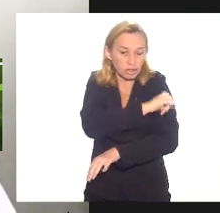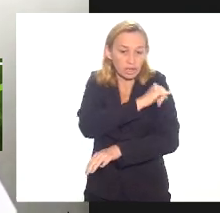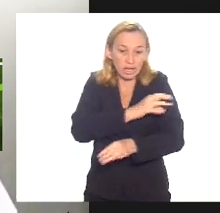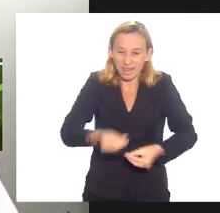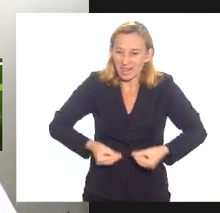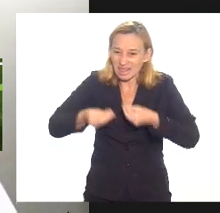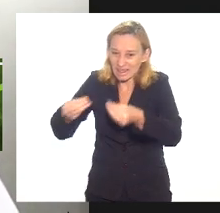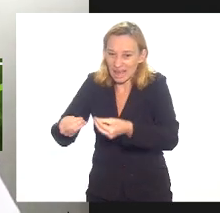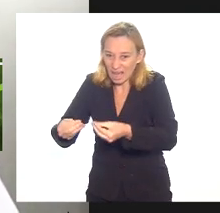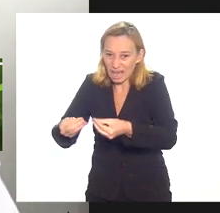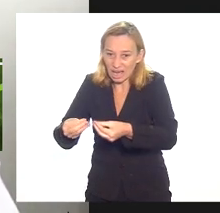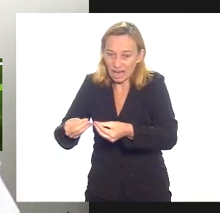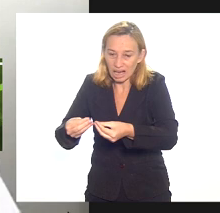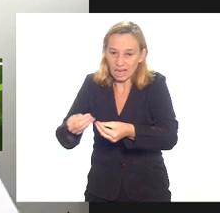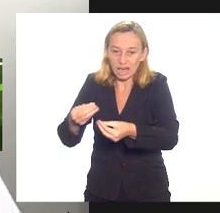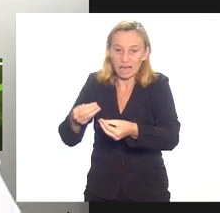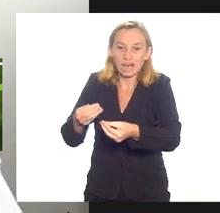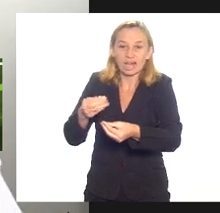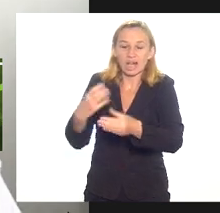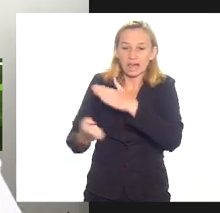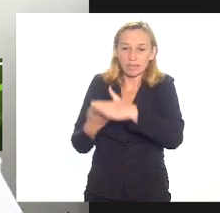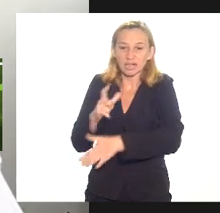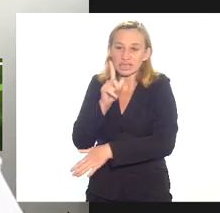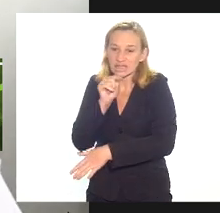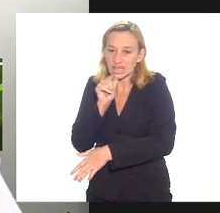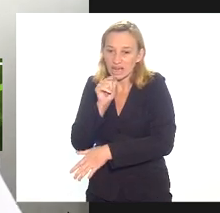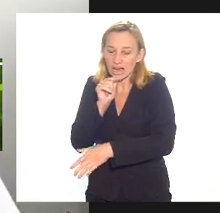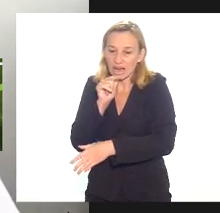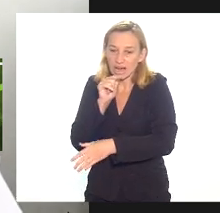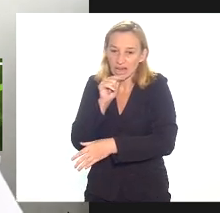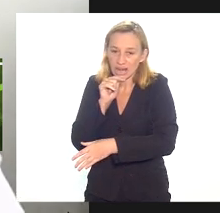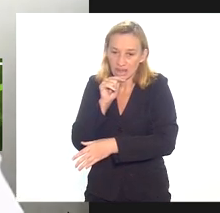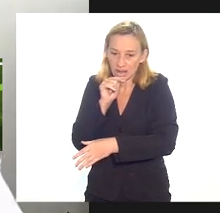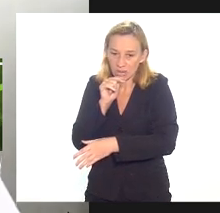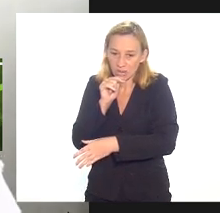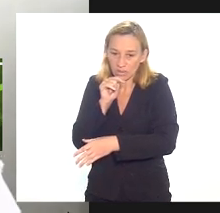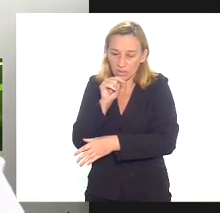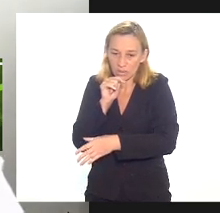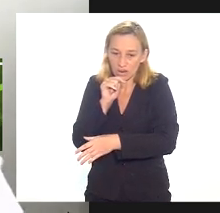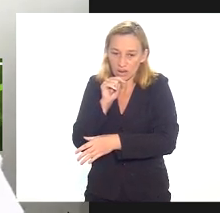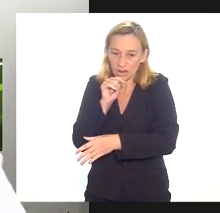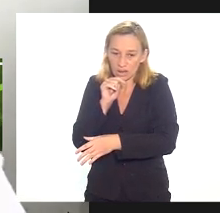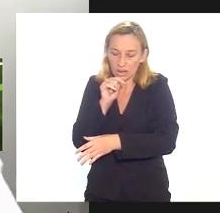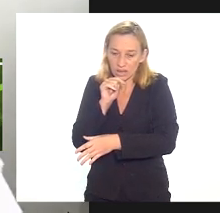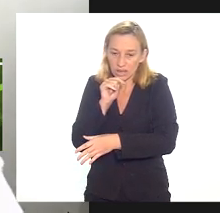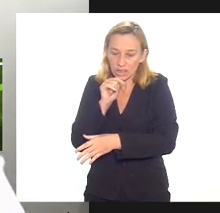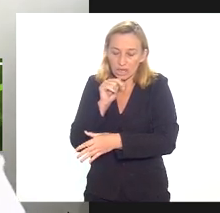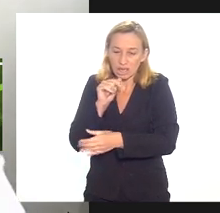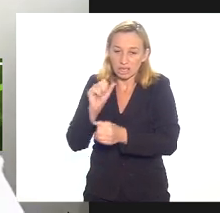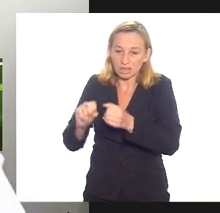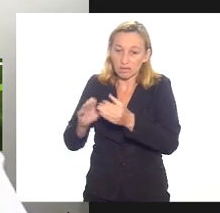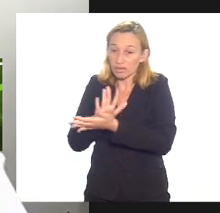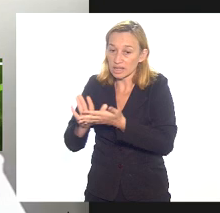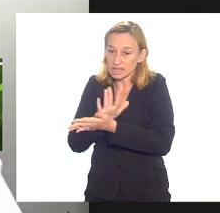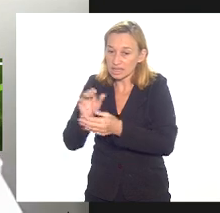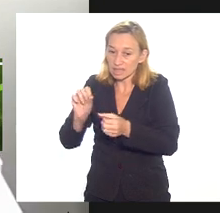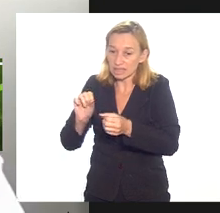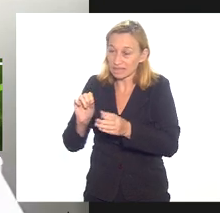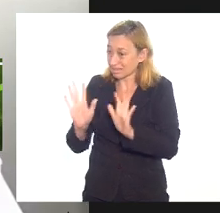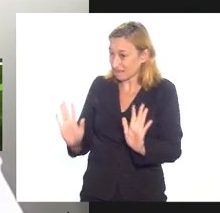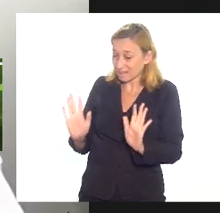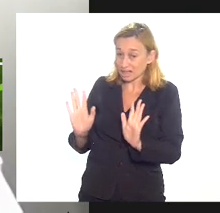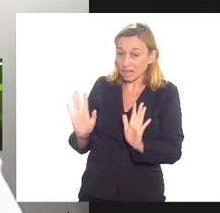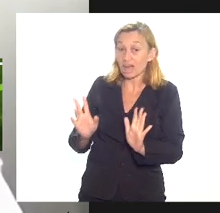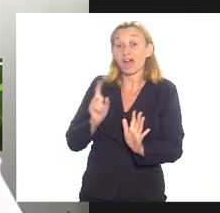a CEDAI de mão beijada é realmente a gente desconstruir a possibilidade do Rio de Janeiro